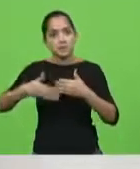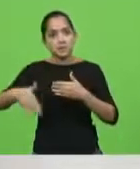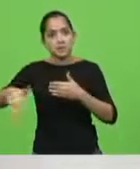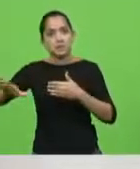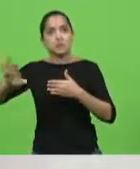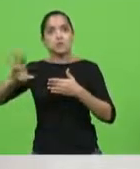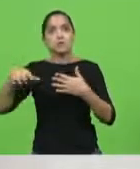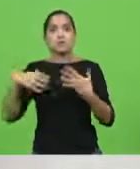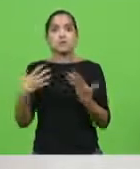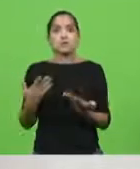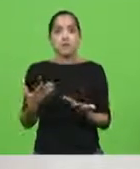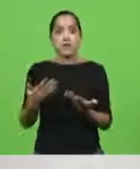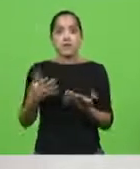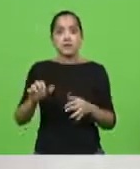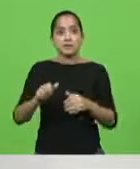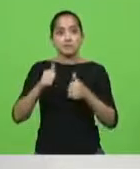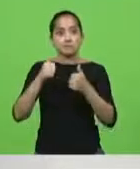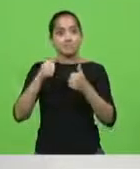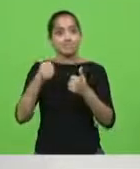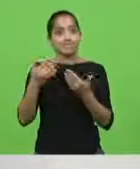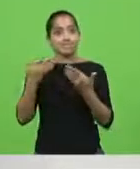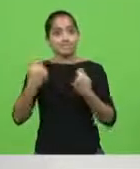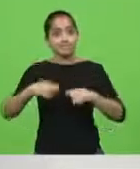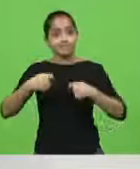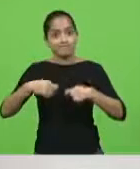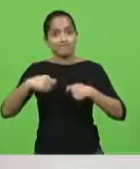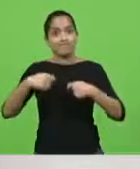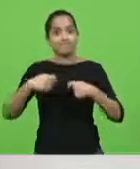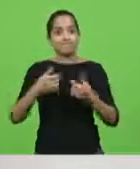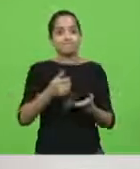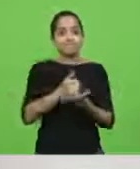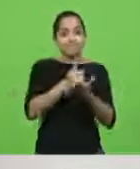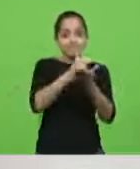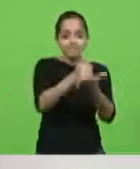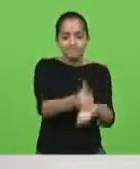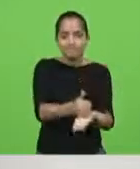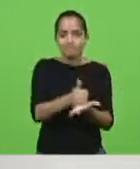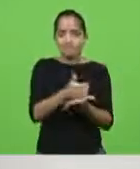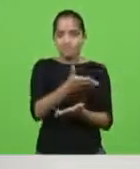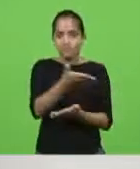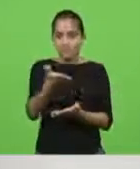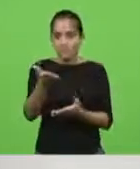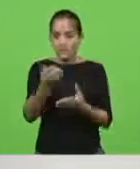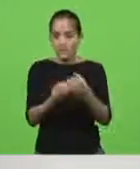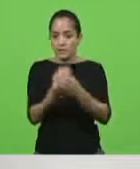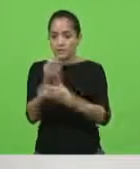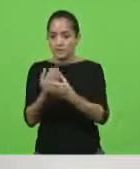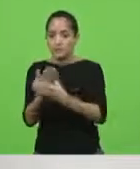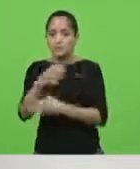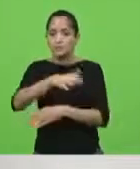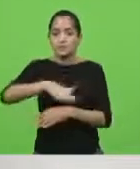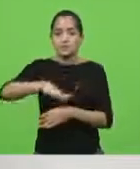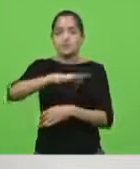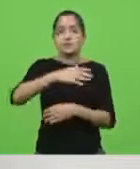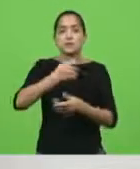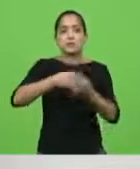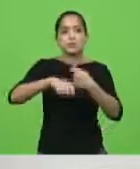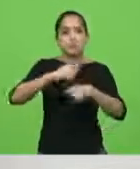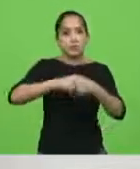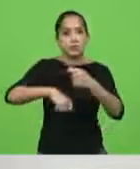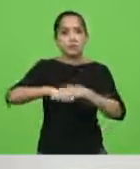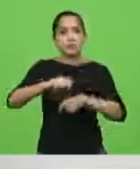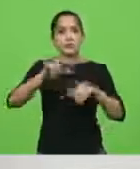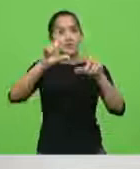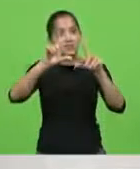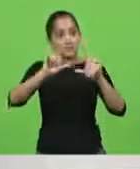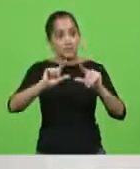secar se nós não tivermos a capacidade de amparar os setores produtivos hoje que têm declínio das suas atividades